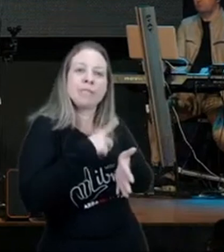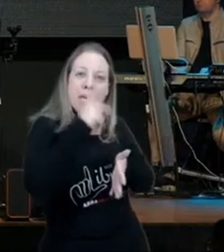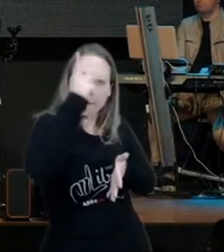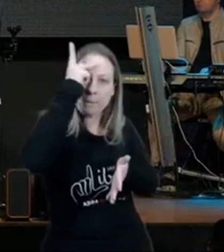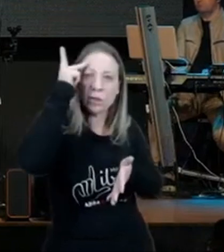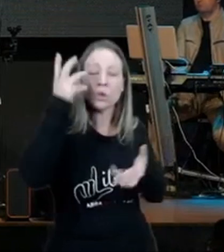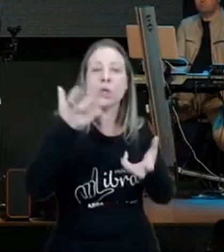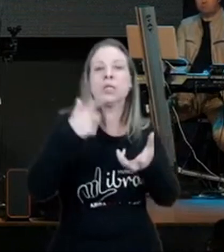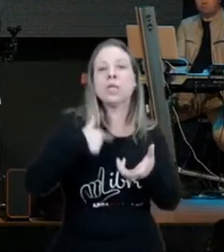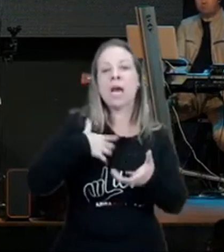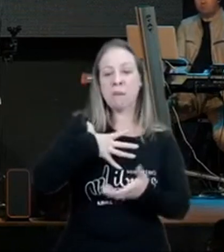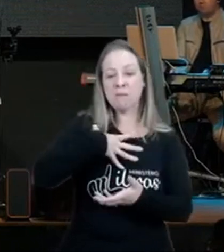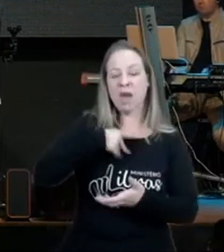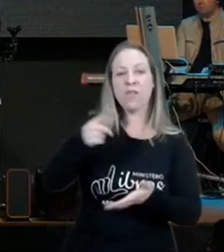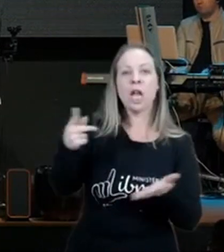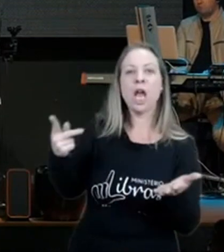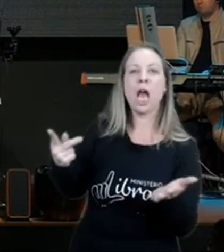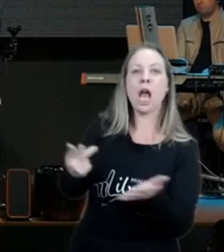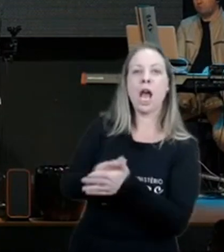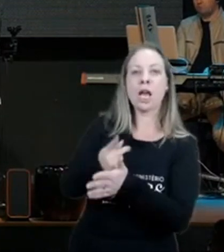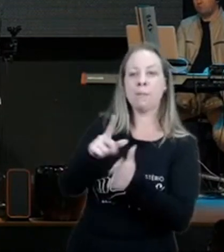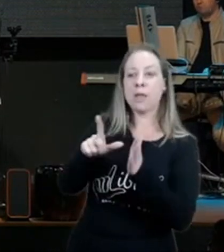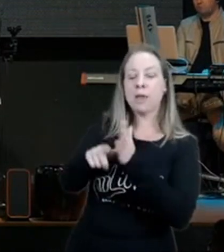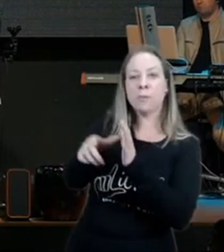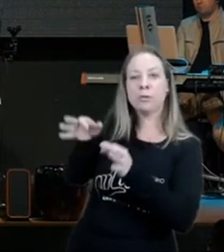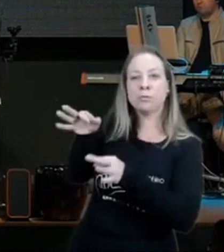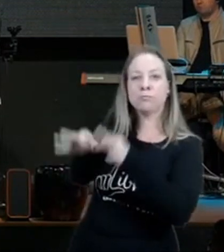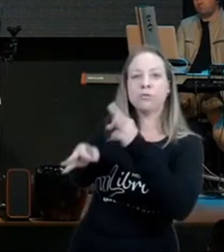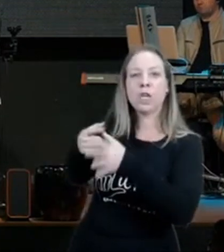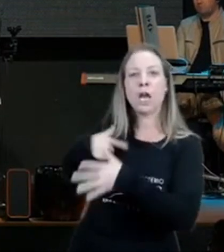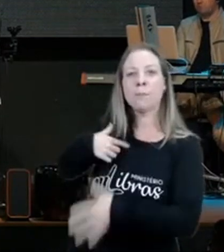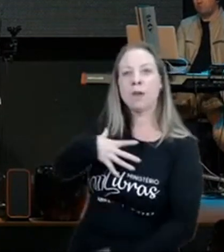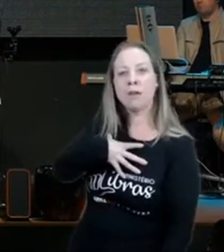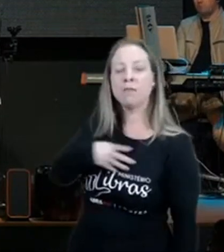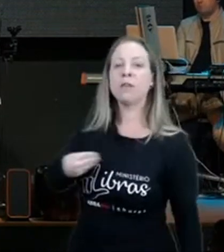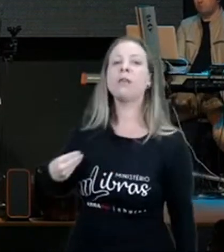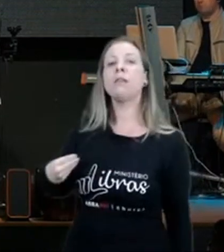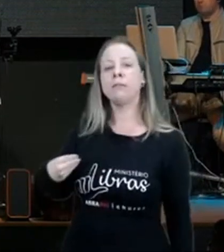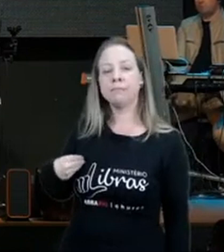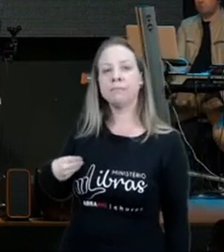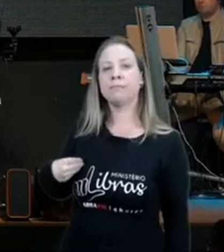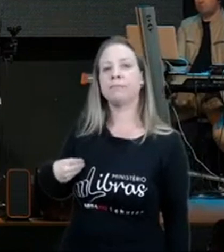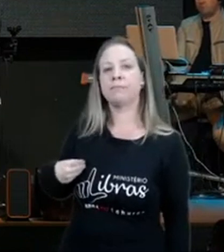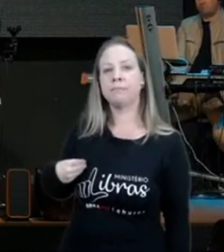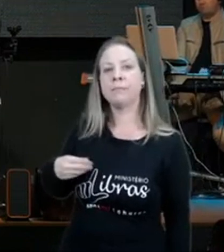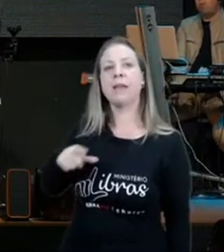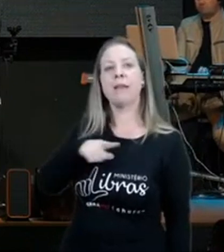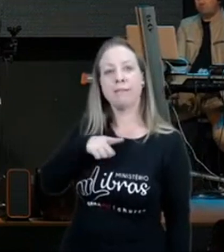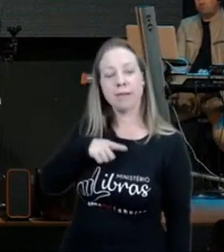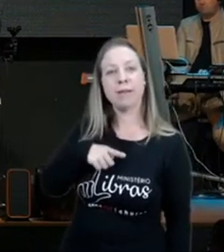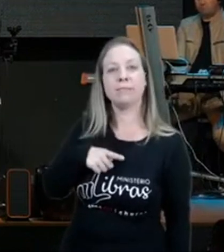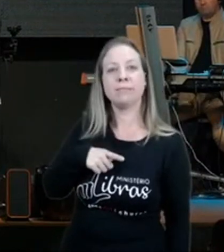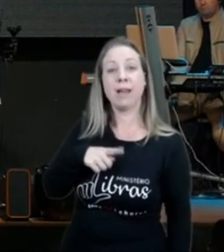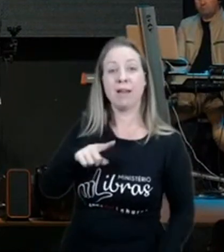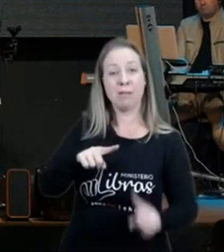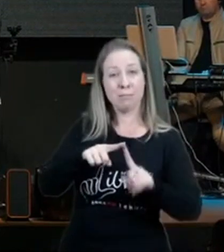Tito não faz assim, Tito bota o joelho no chão, eu falo, Deus, ele pode errar, mas ajuda ele, para que não erra,